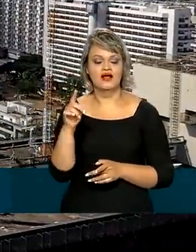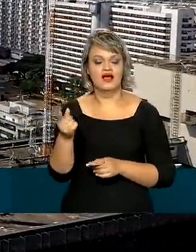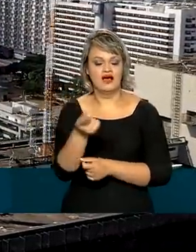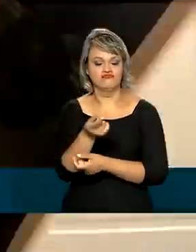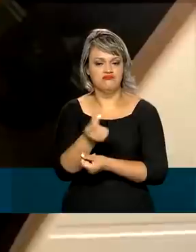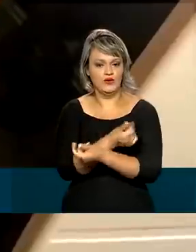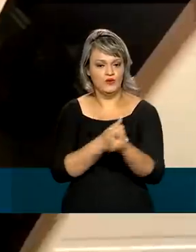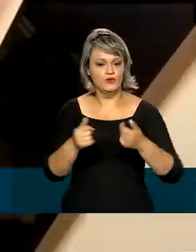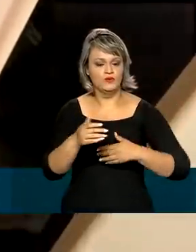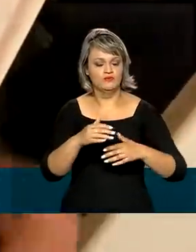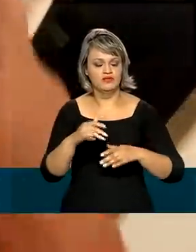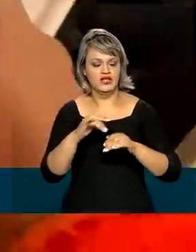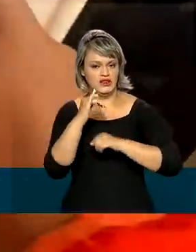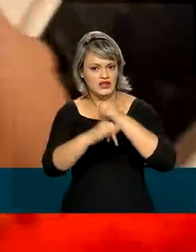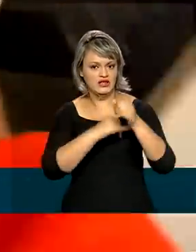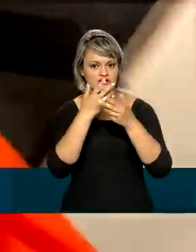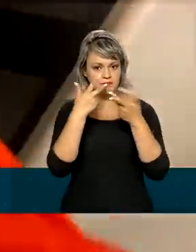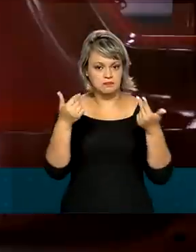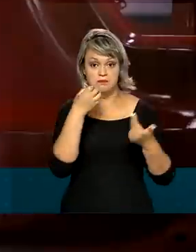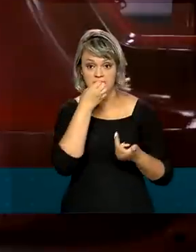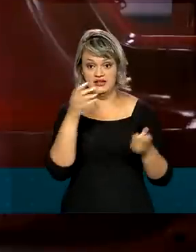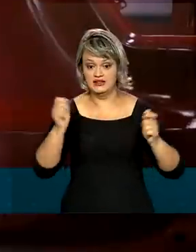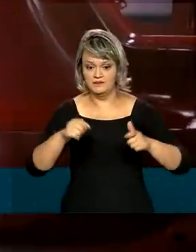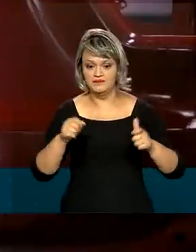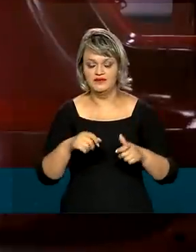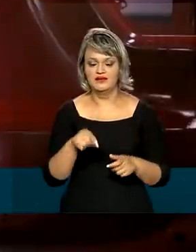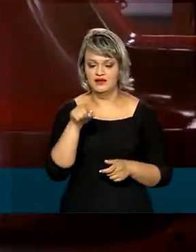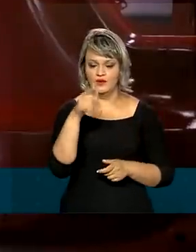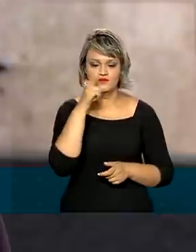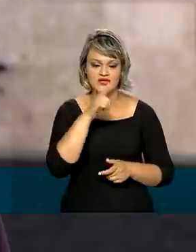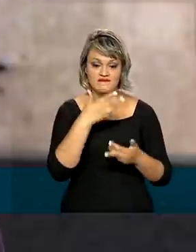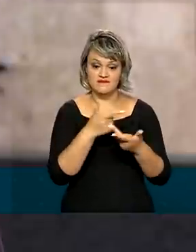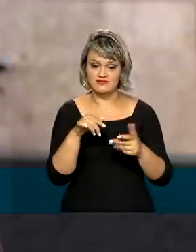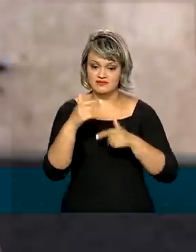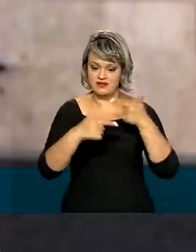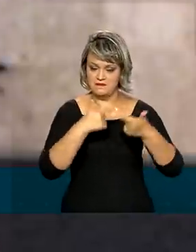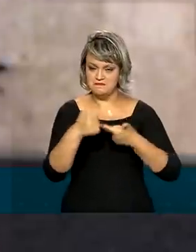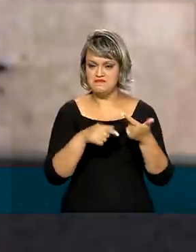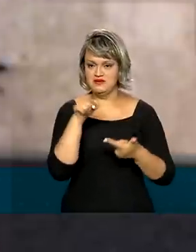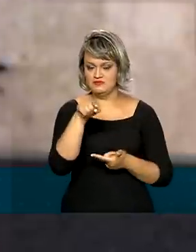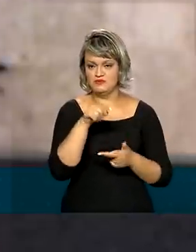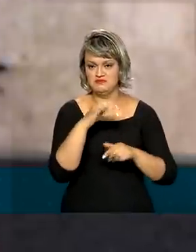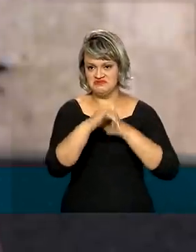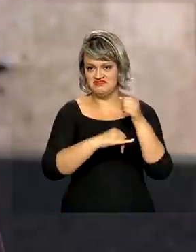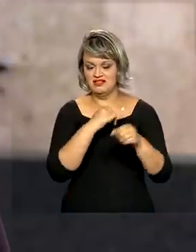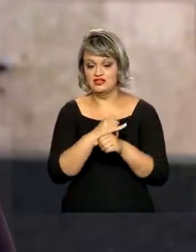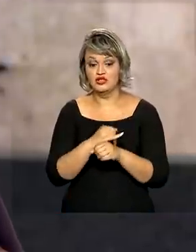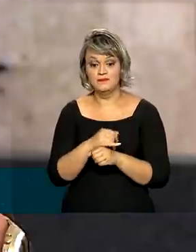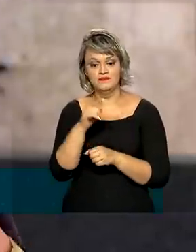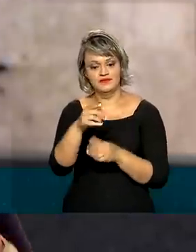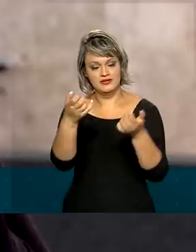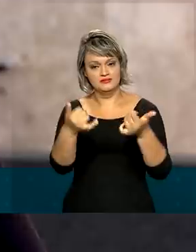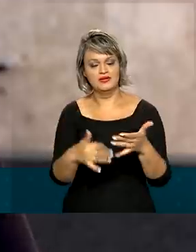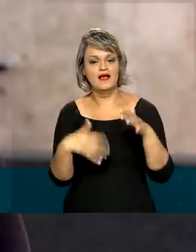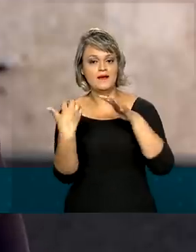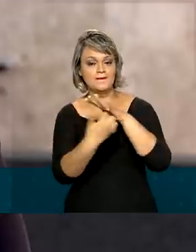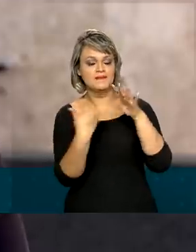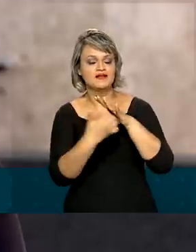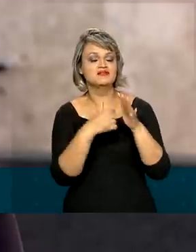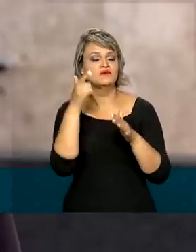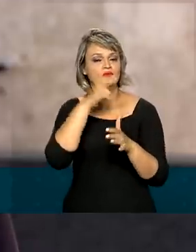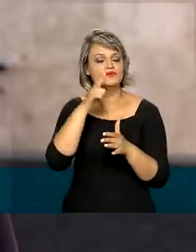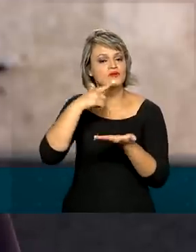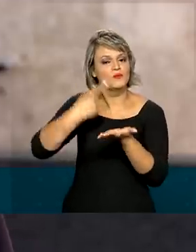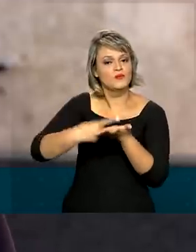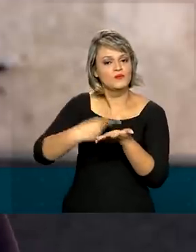larga escala, como a internet das coisas e a automação industrial. As empresas vencedoras agora devem cumprir também com uma série